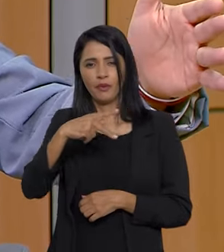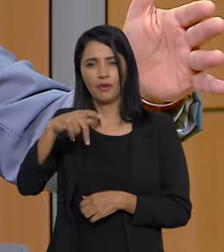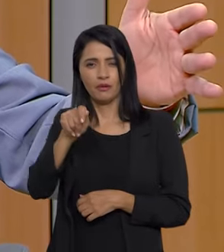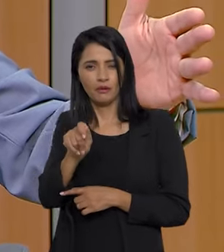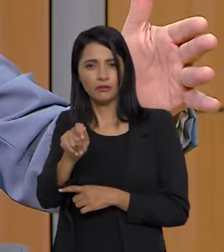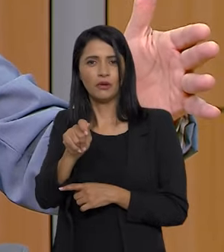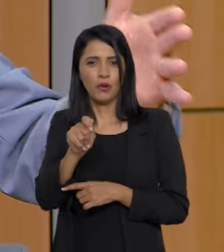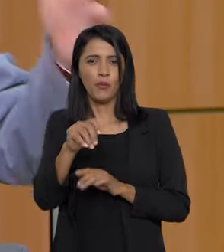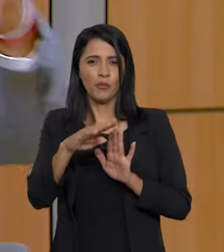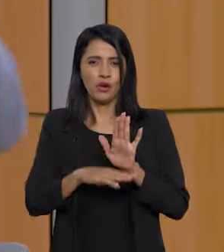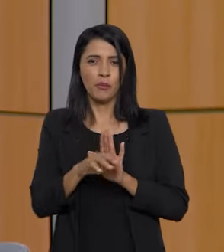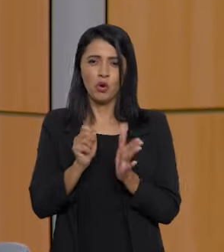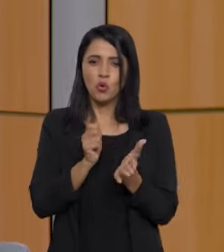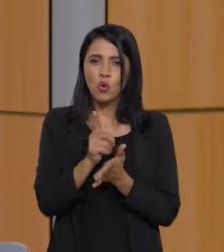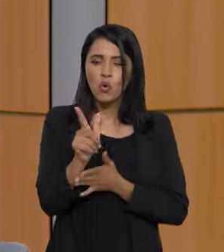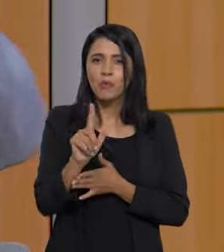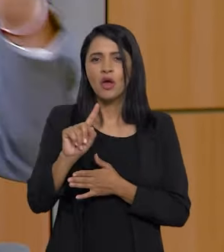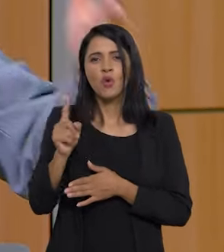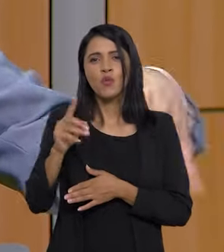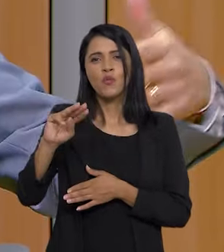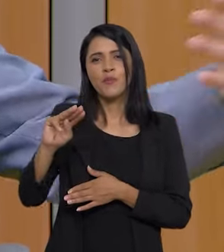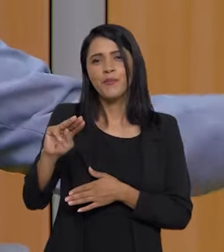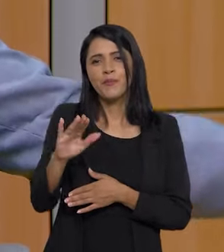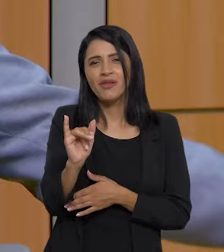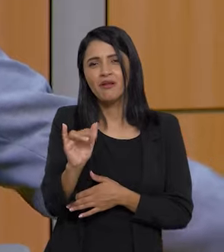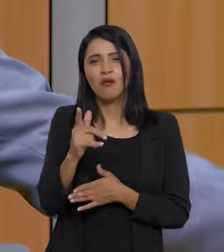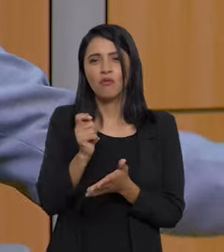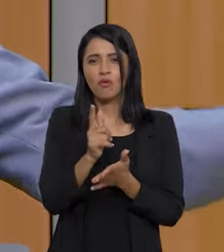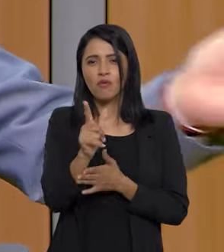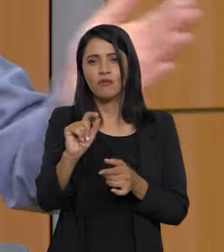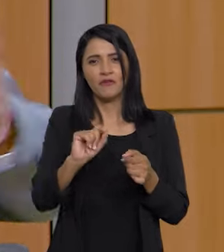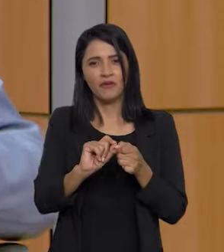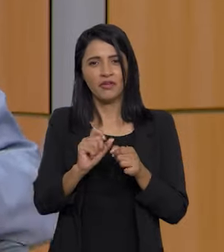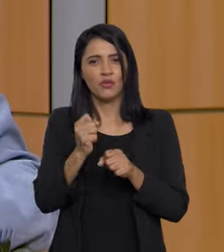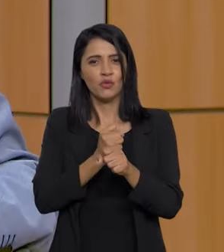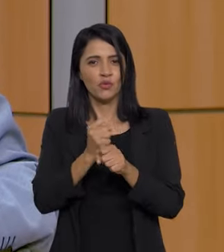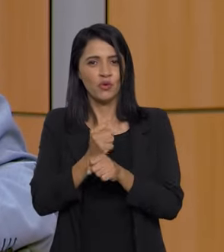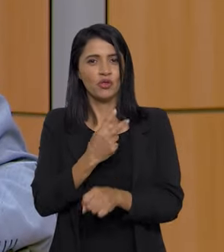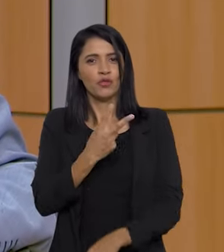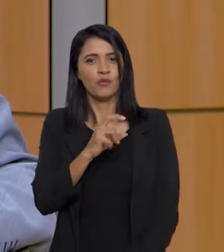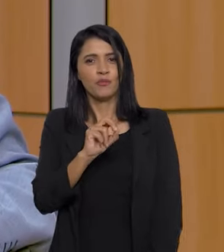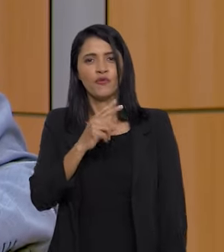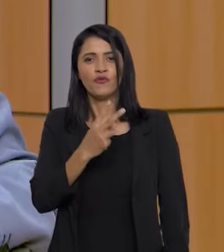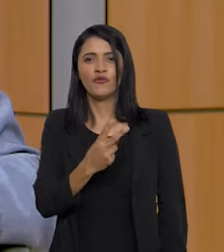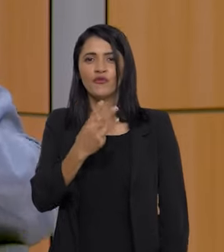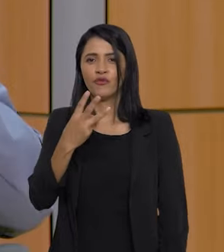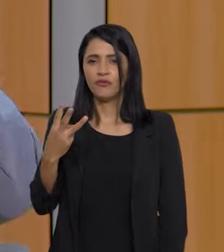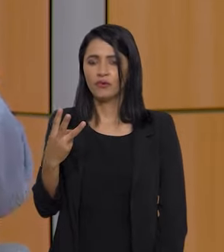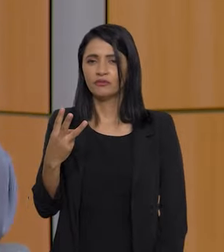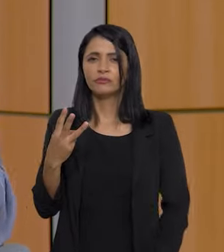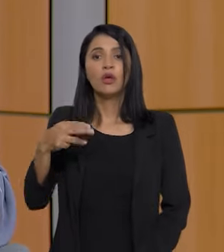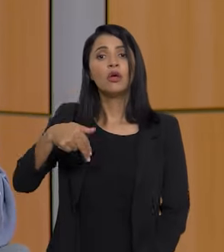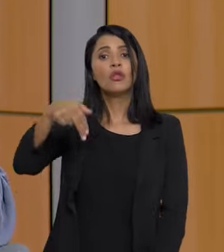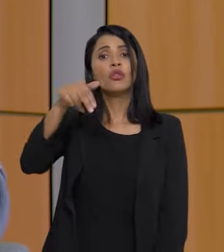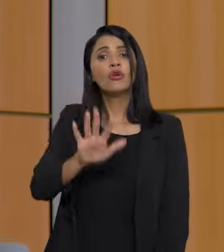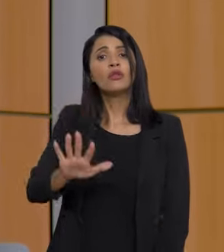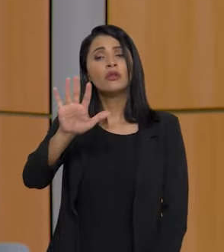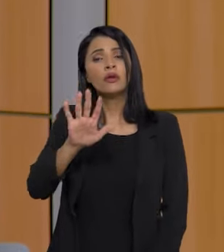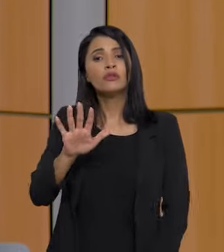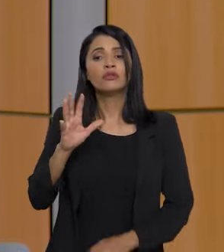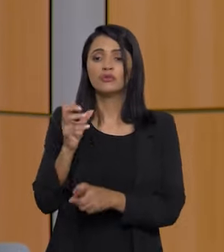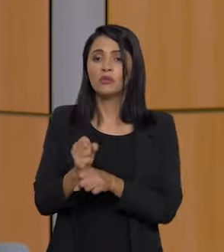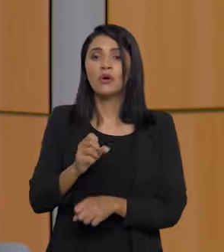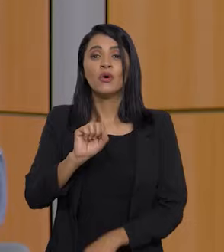Compras. Um bilhão de compras foi feito no ano de 2023. No Nordeste,